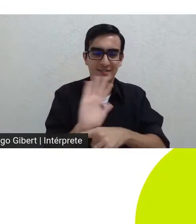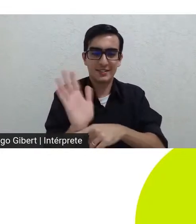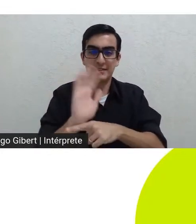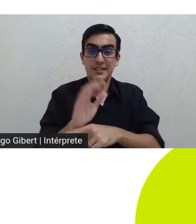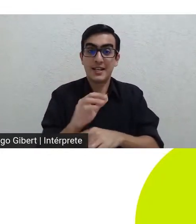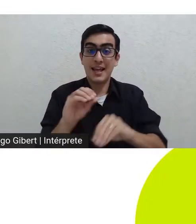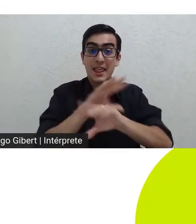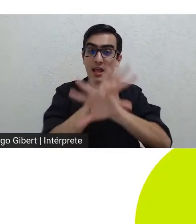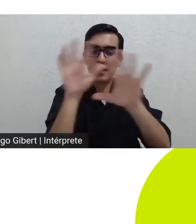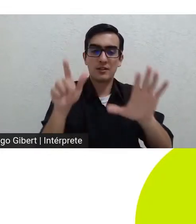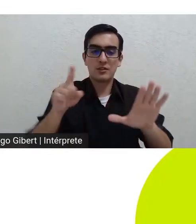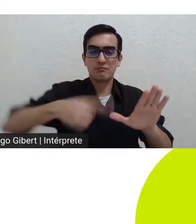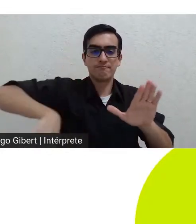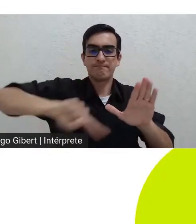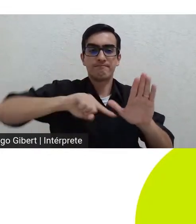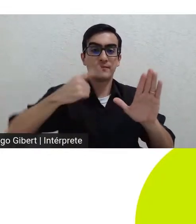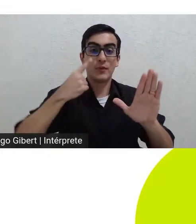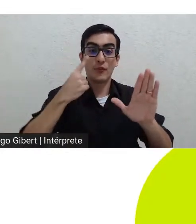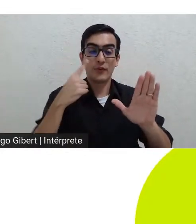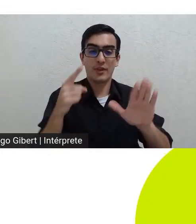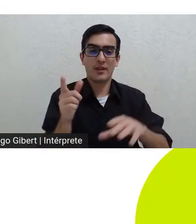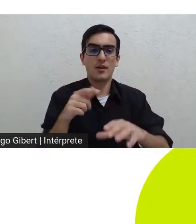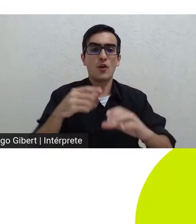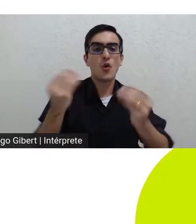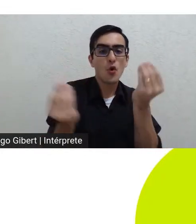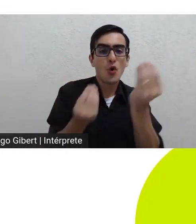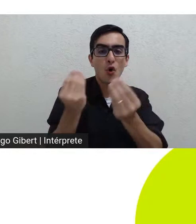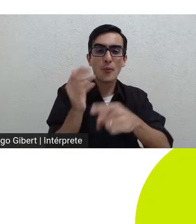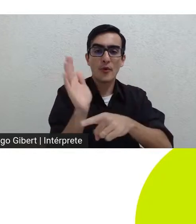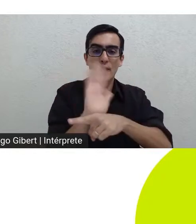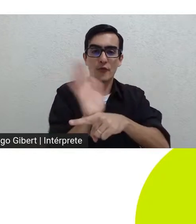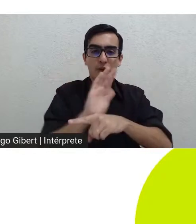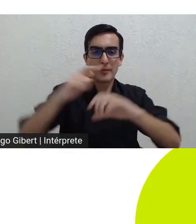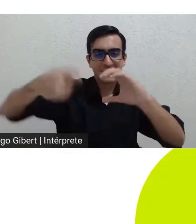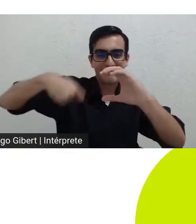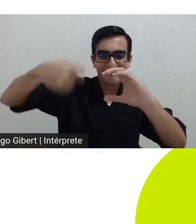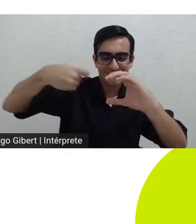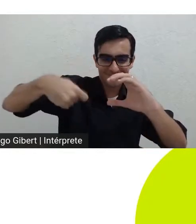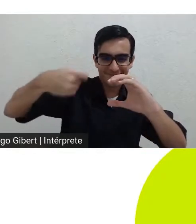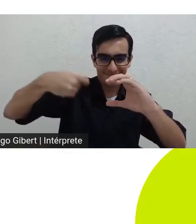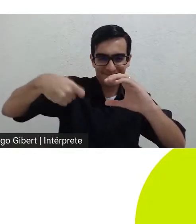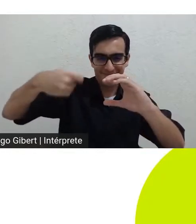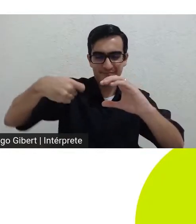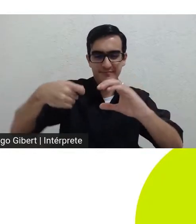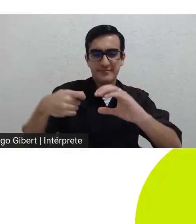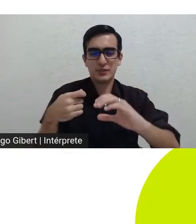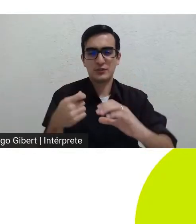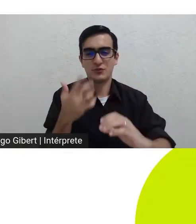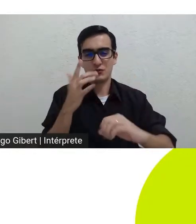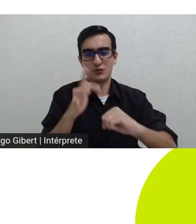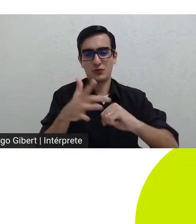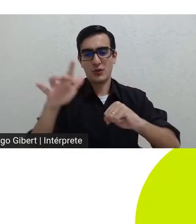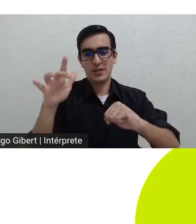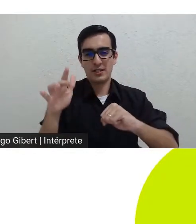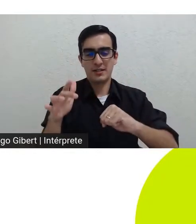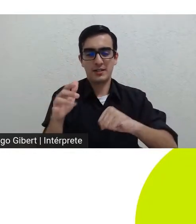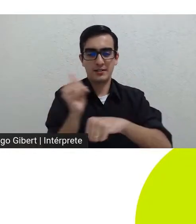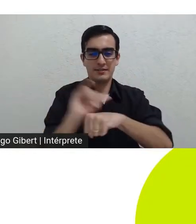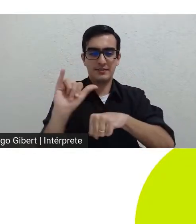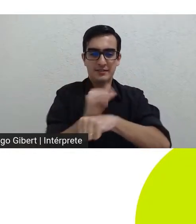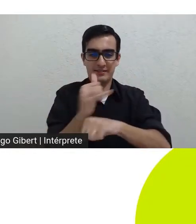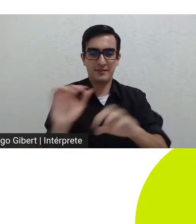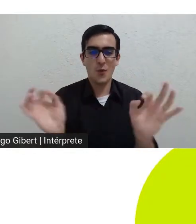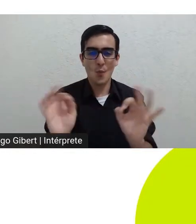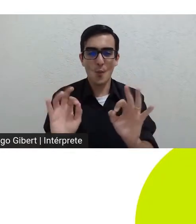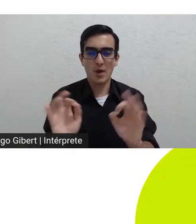como eles filmaram este Joias Brutas porque quando as